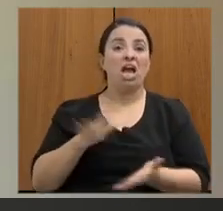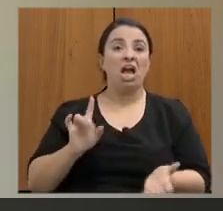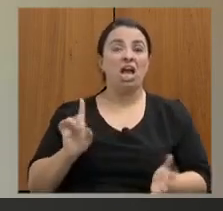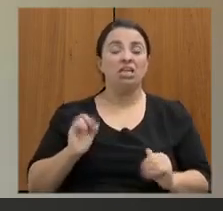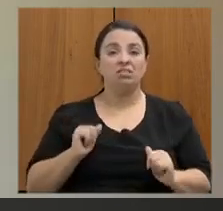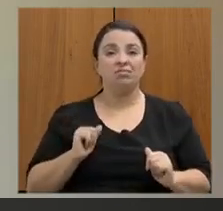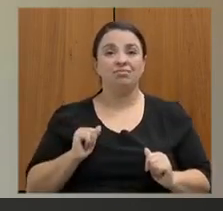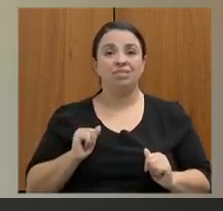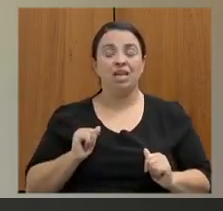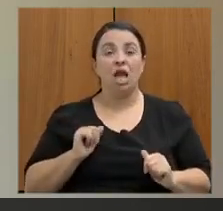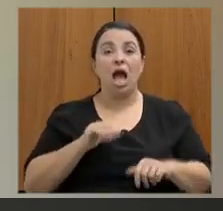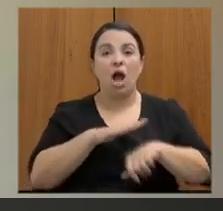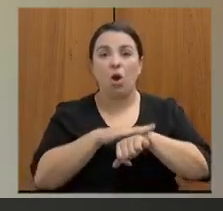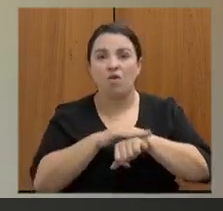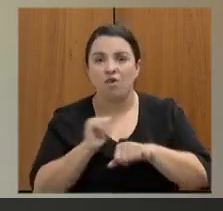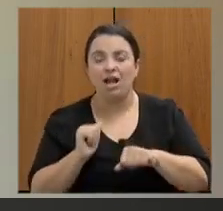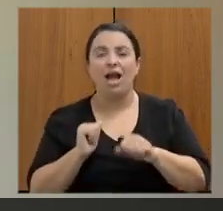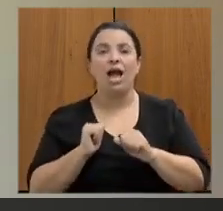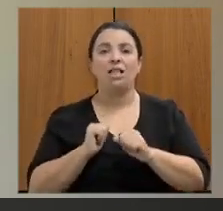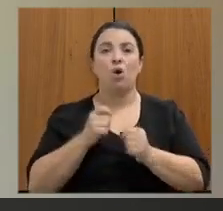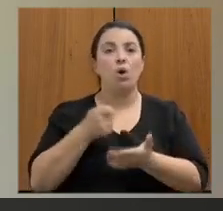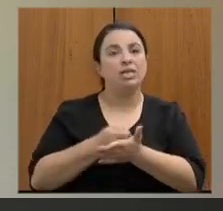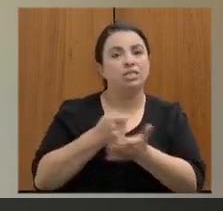e as chamadas pela Comissão